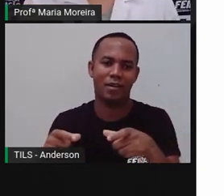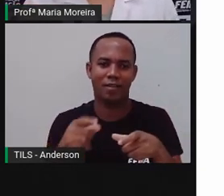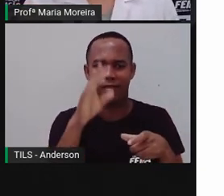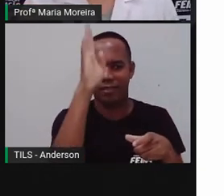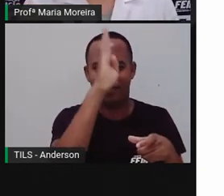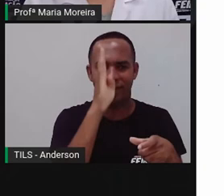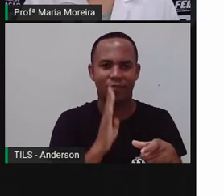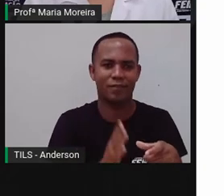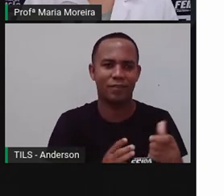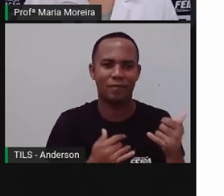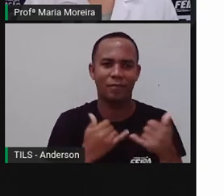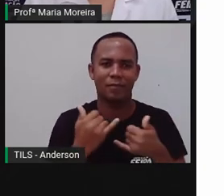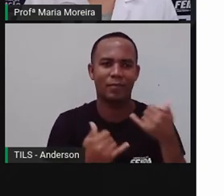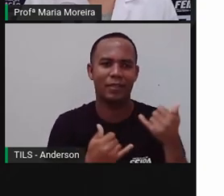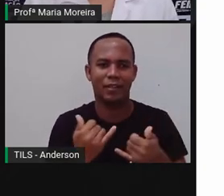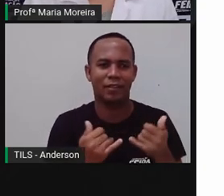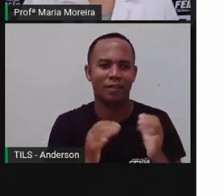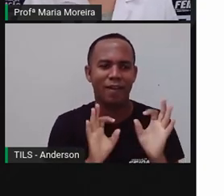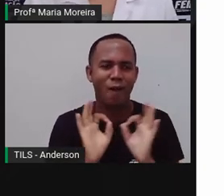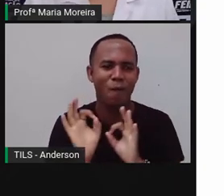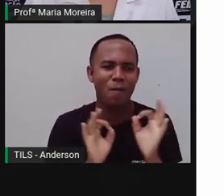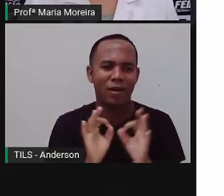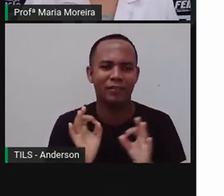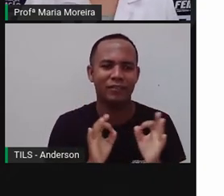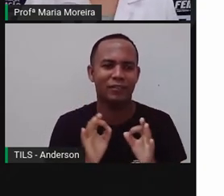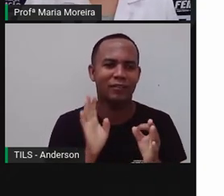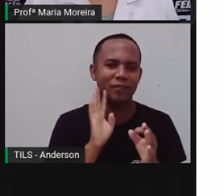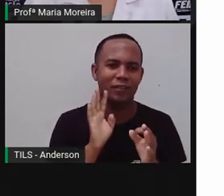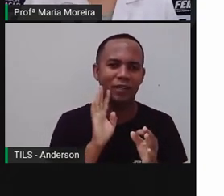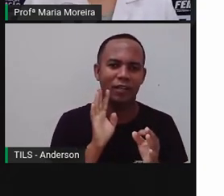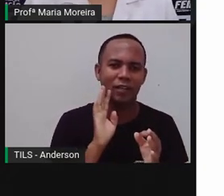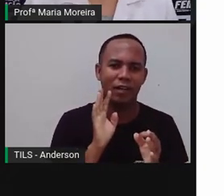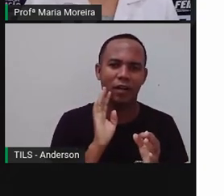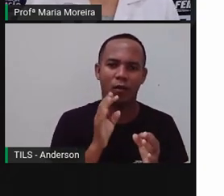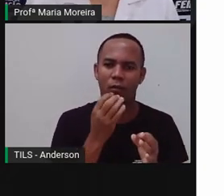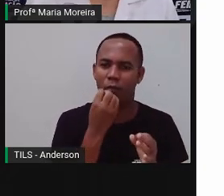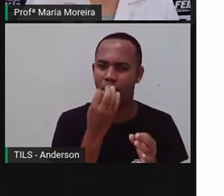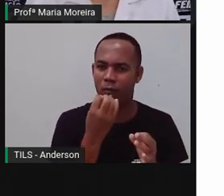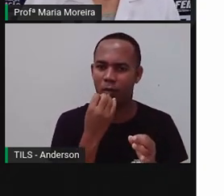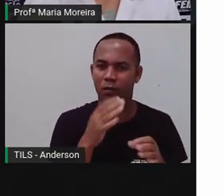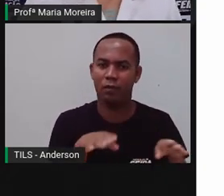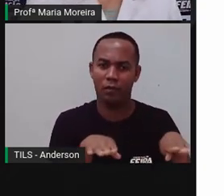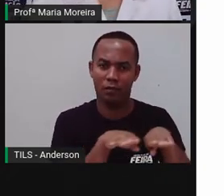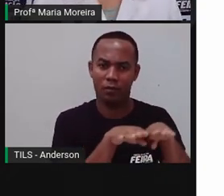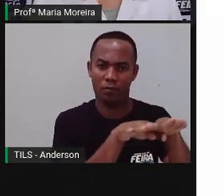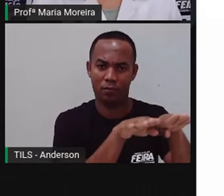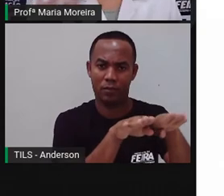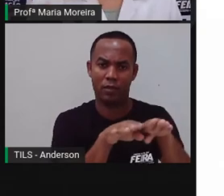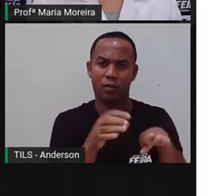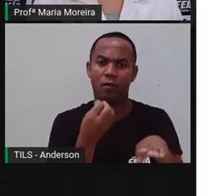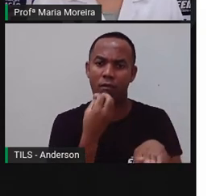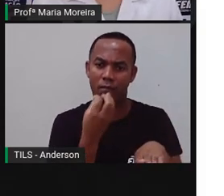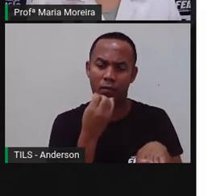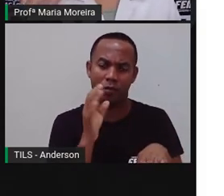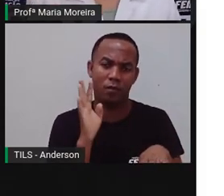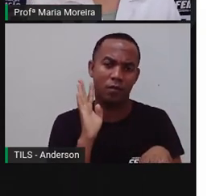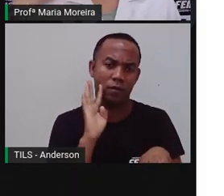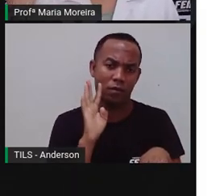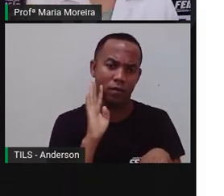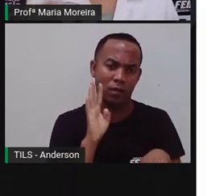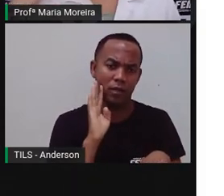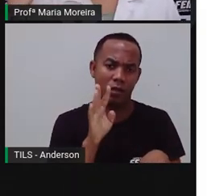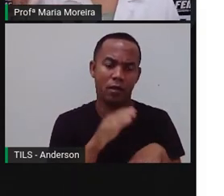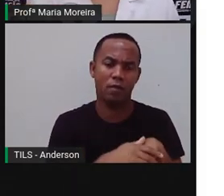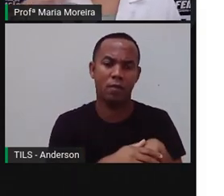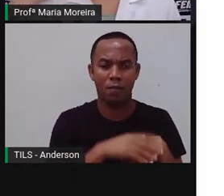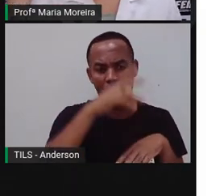públicos bem planejados podem gerar o quê? Igualdade social. Então, a partir do momento que o governo, que